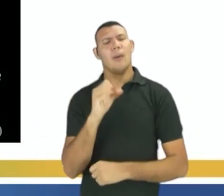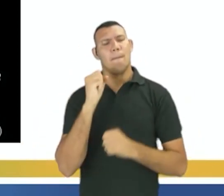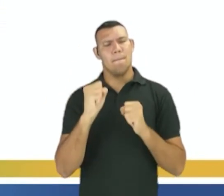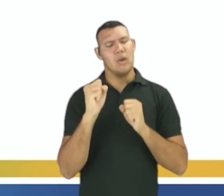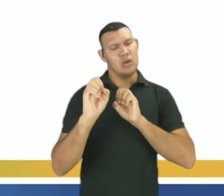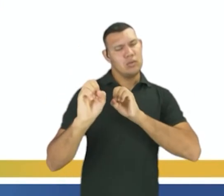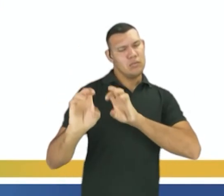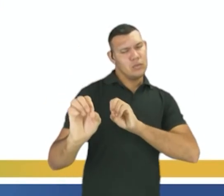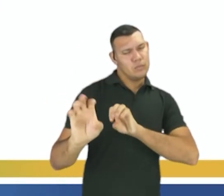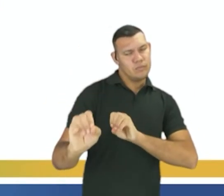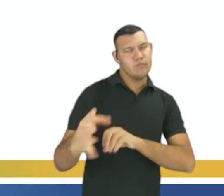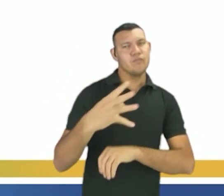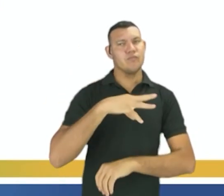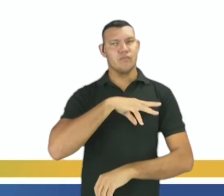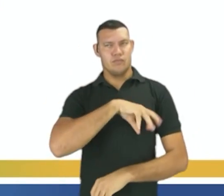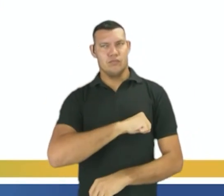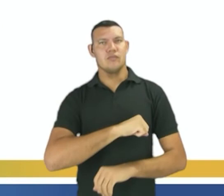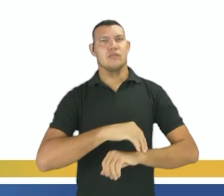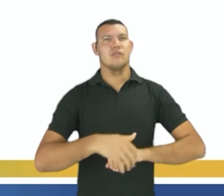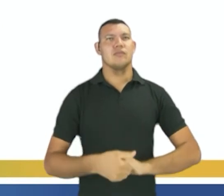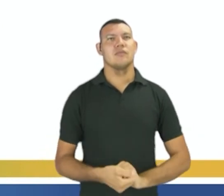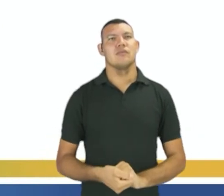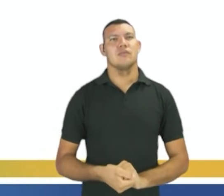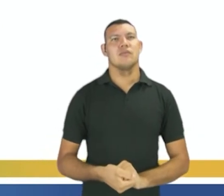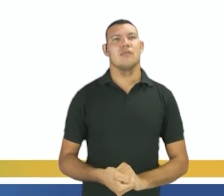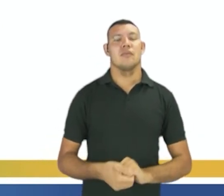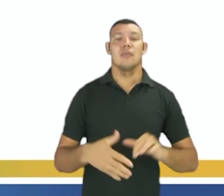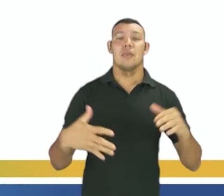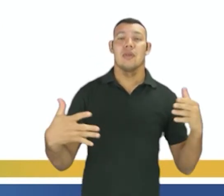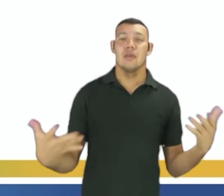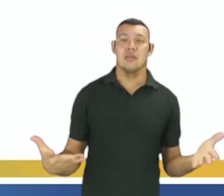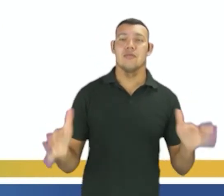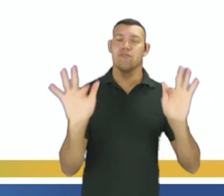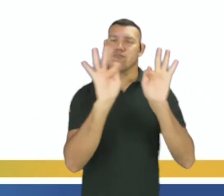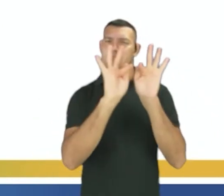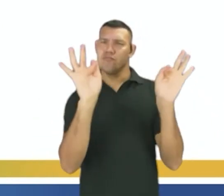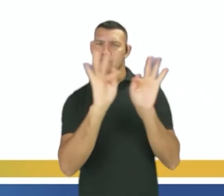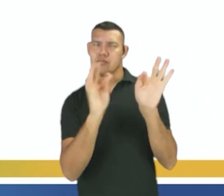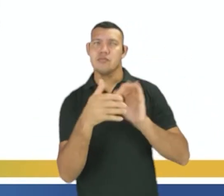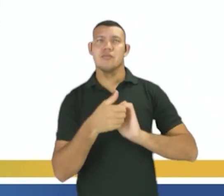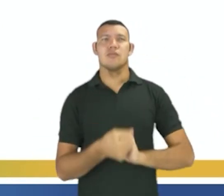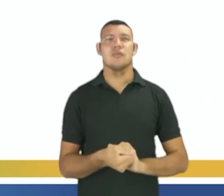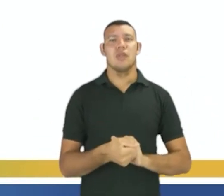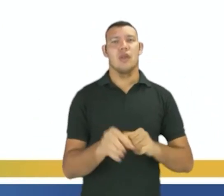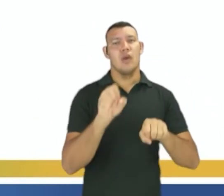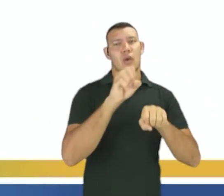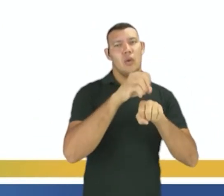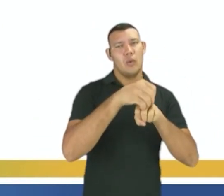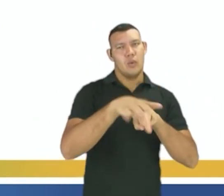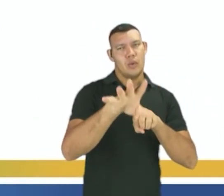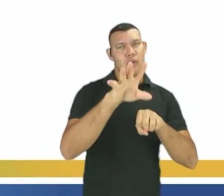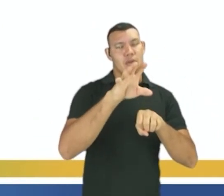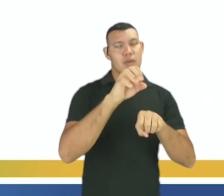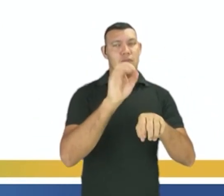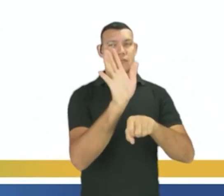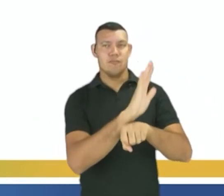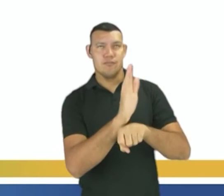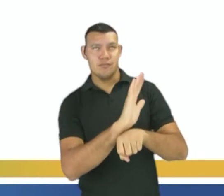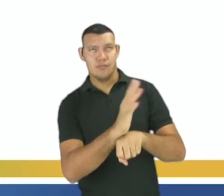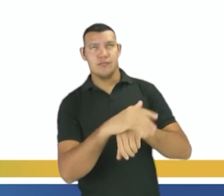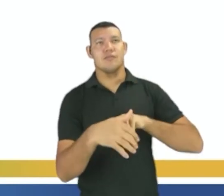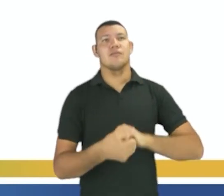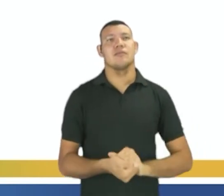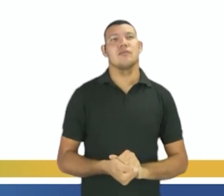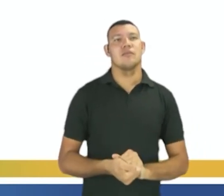ensinados a amar. E aí, diante dessa frase também, a gente trouxe filmes sobre racismo e desigualdades.